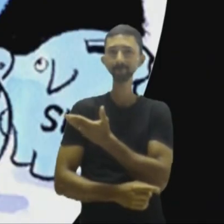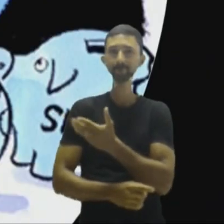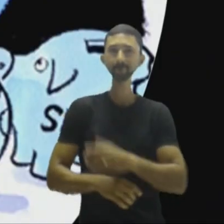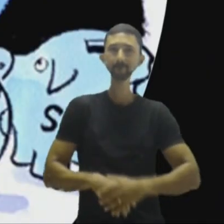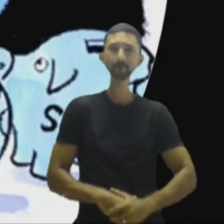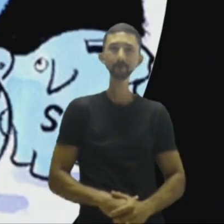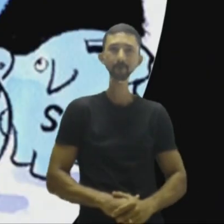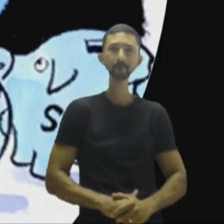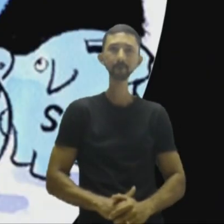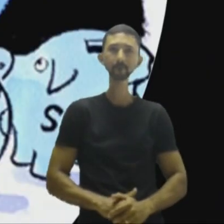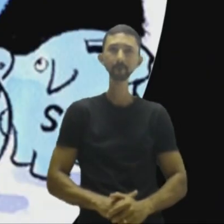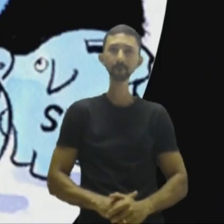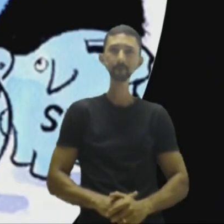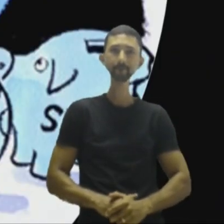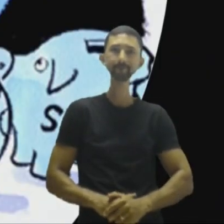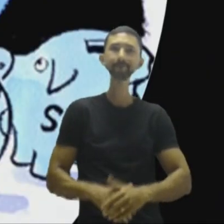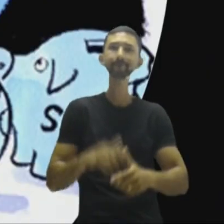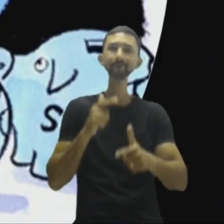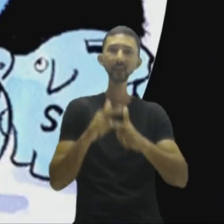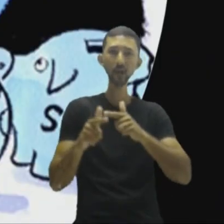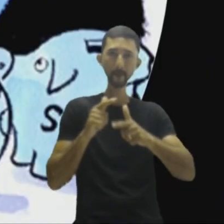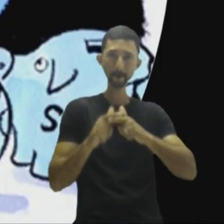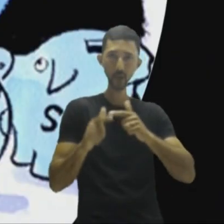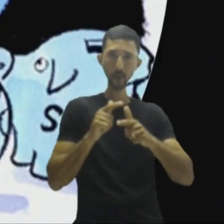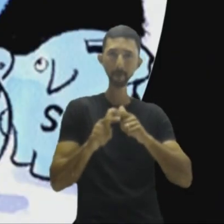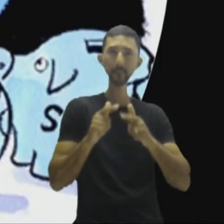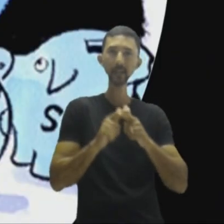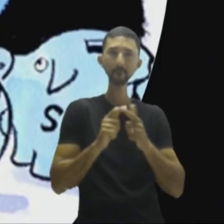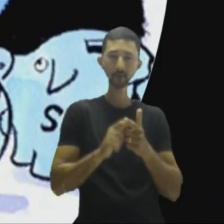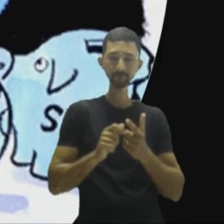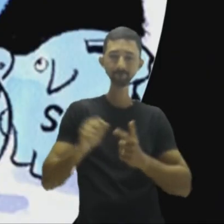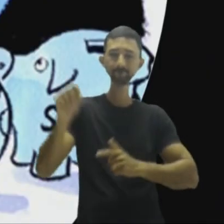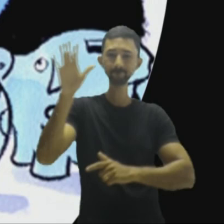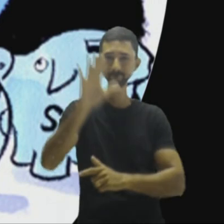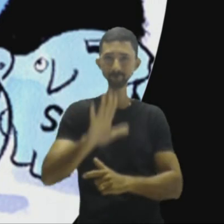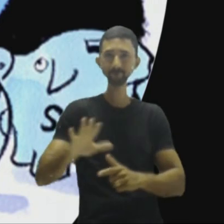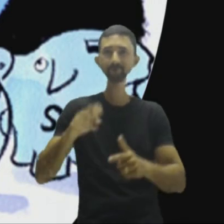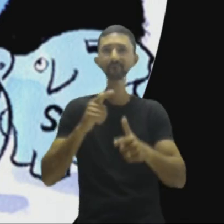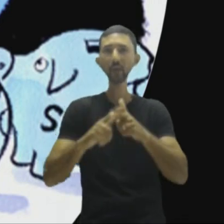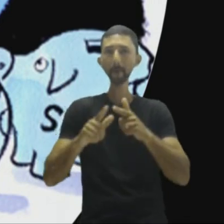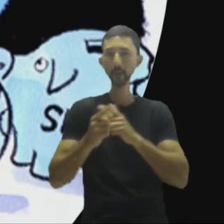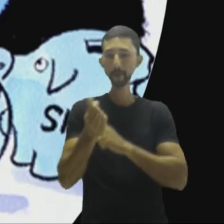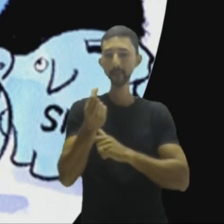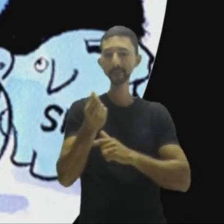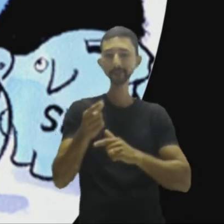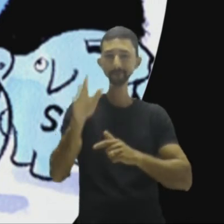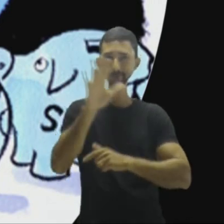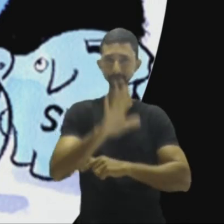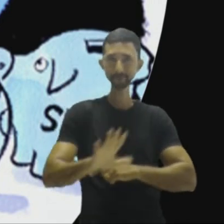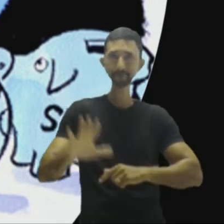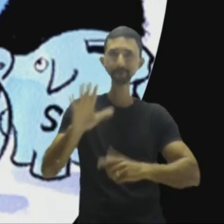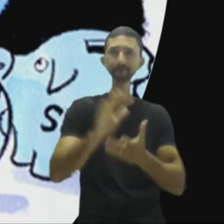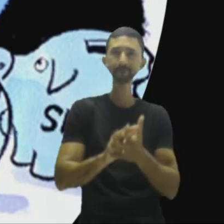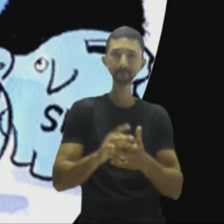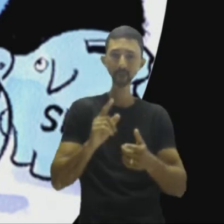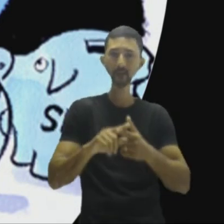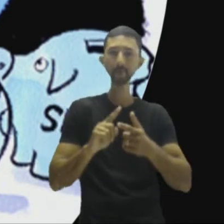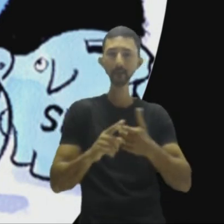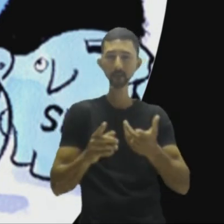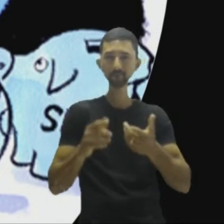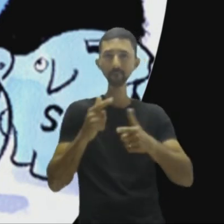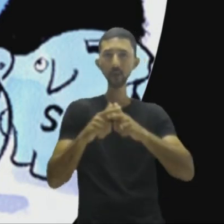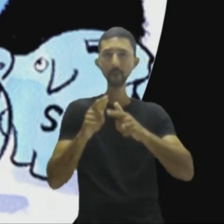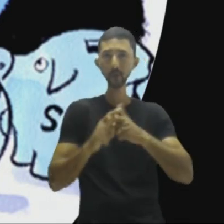Reino Unido do Brexit, a crise na União Europeia. A famosa crise na União Europeia que envolve também